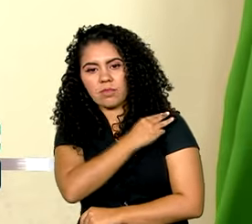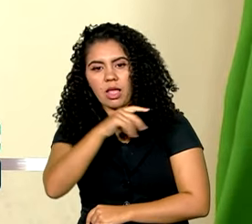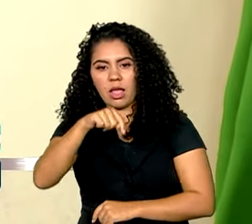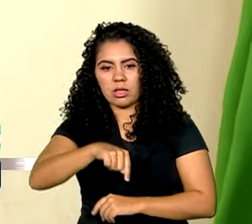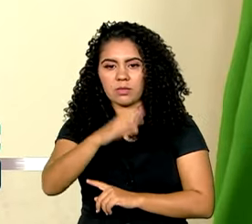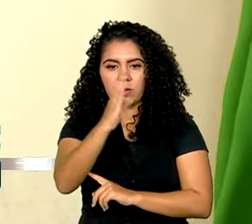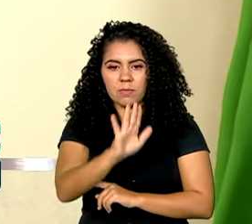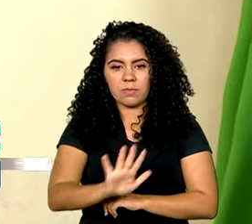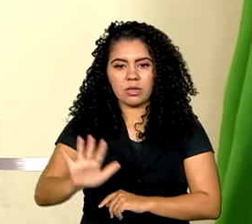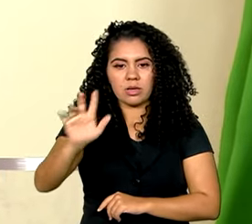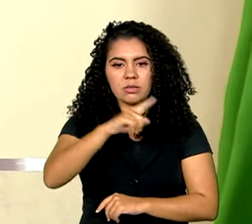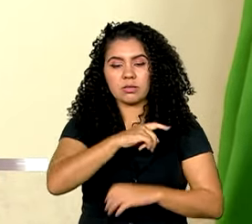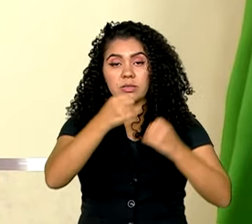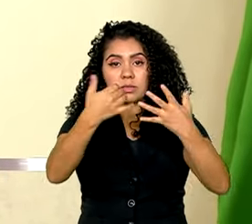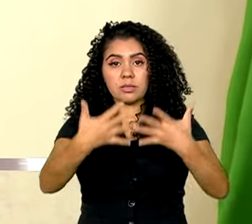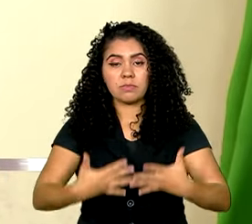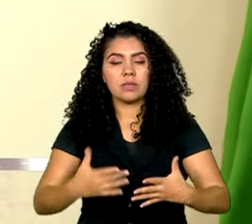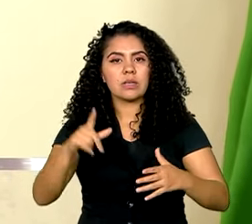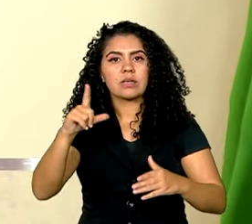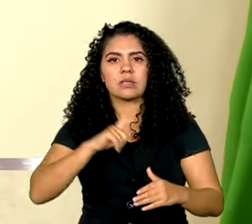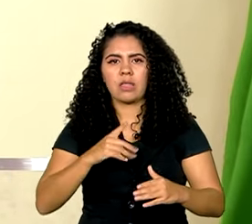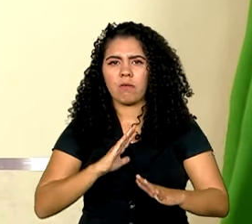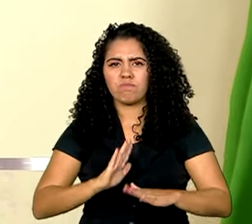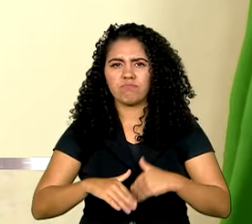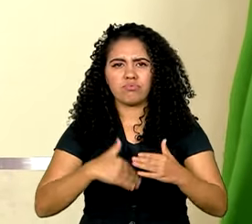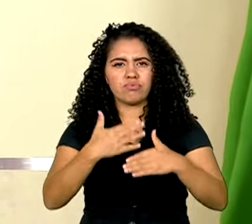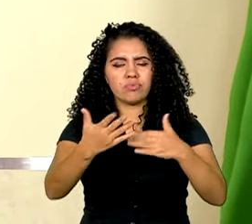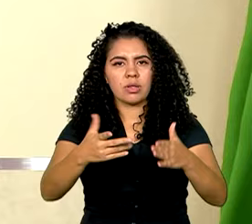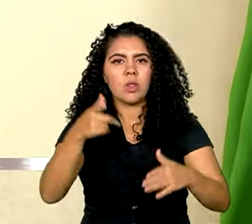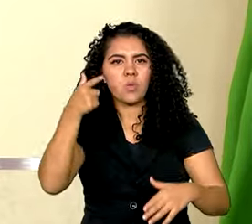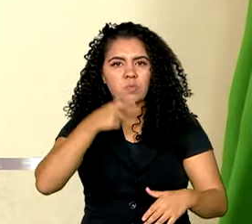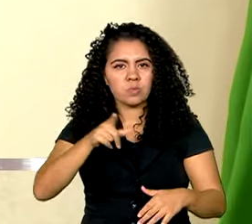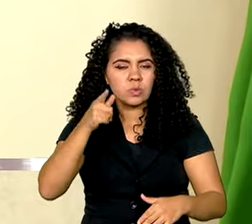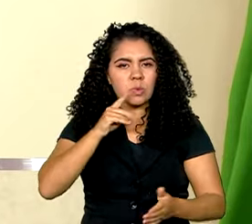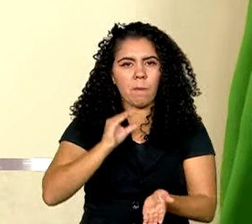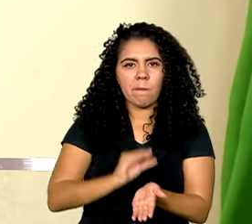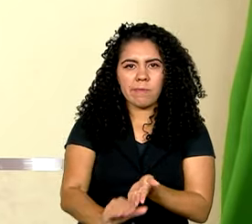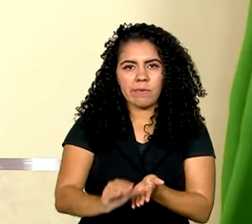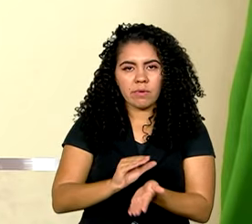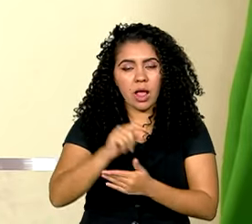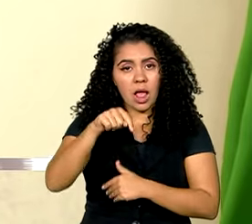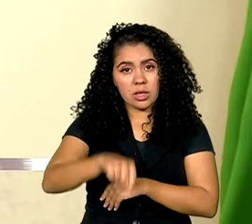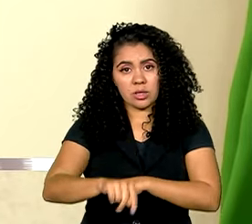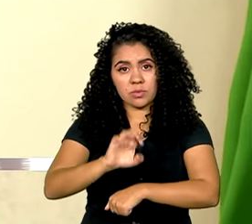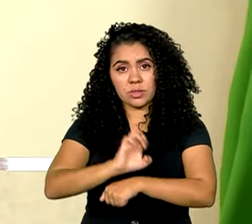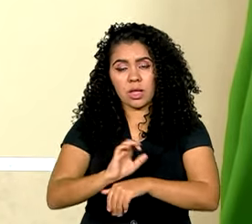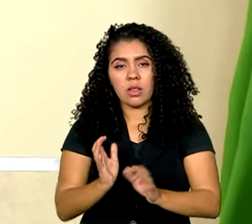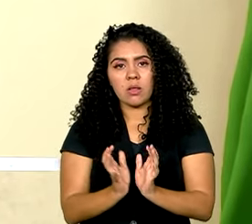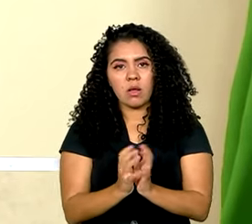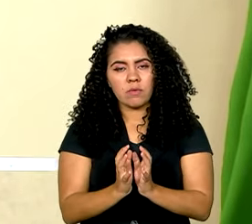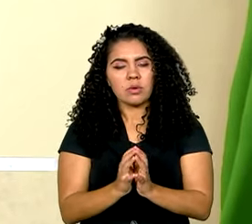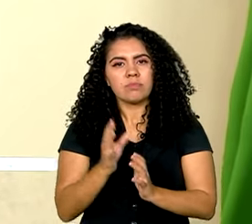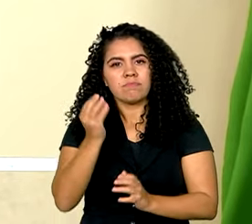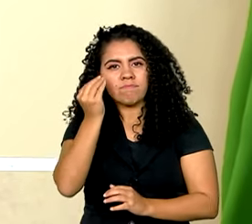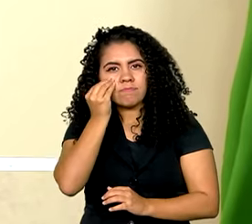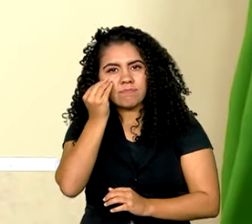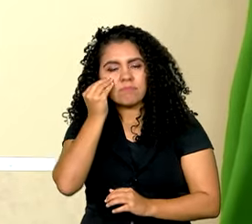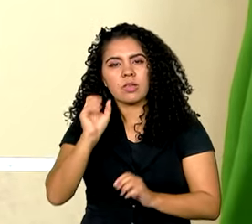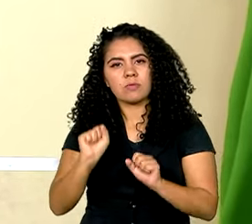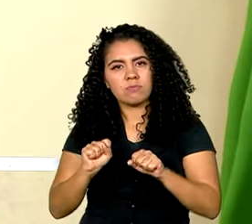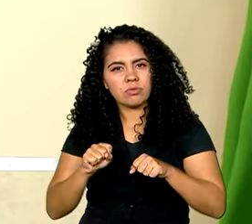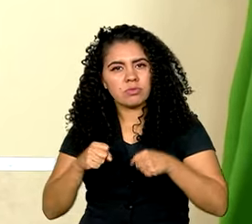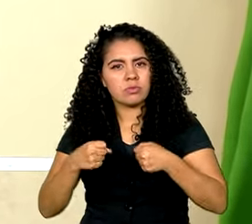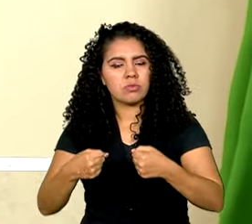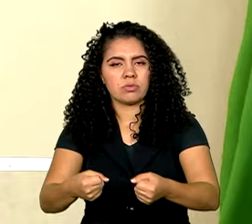um ciclo de muita prosperidade a partir dos investimentos que acontecerão aqui. O Estado de Pernambuco tem buscado fazer a sua parte.